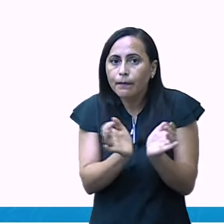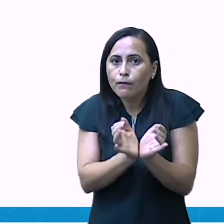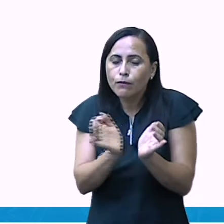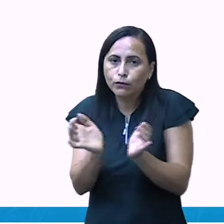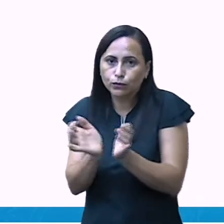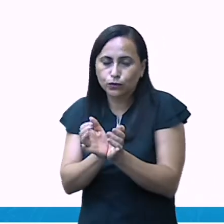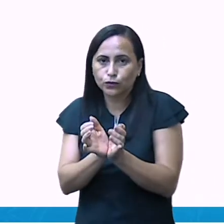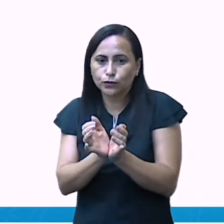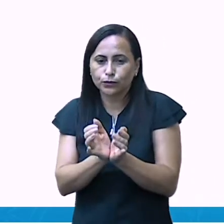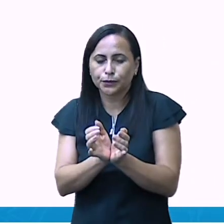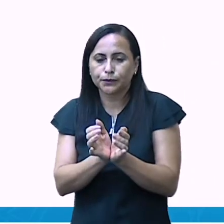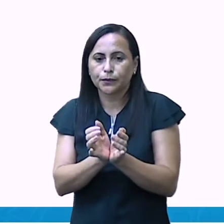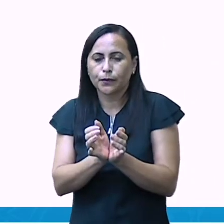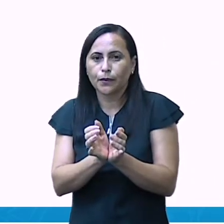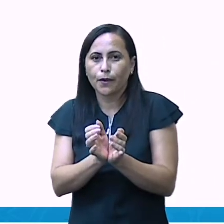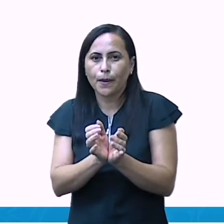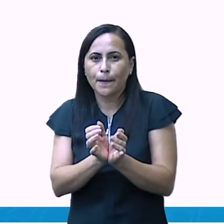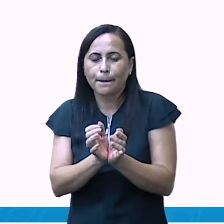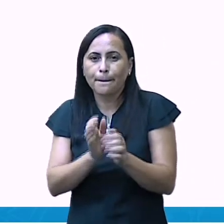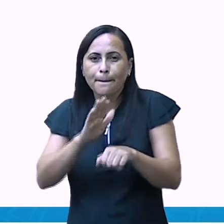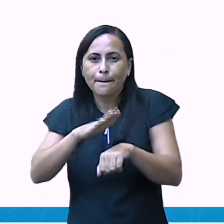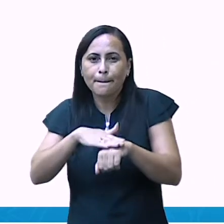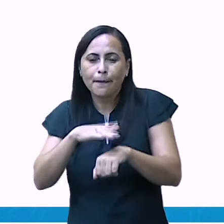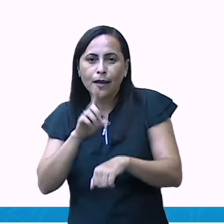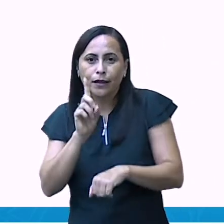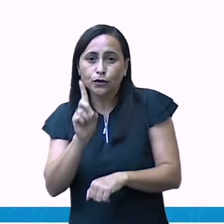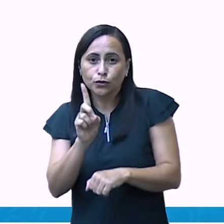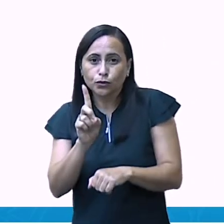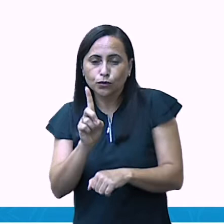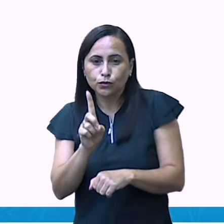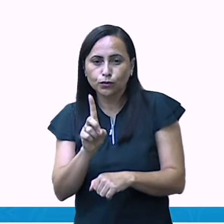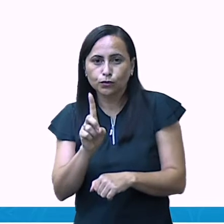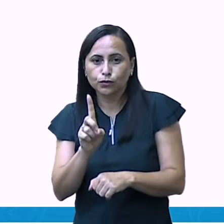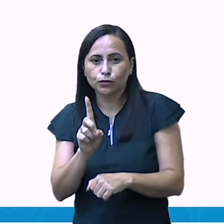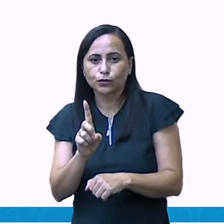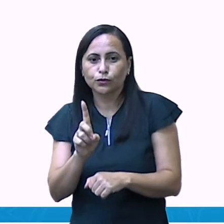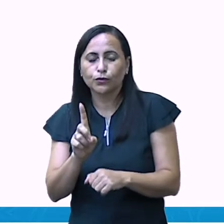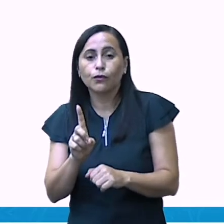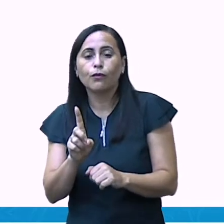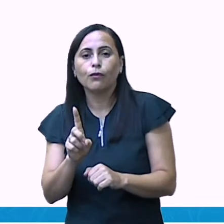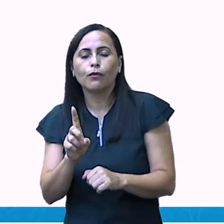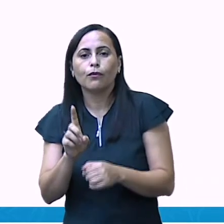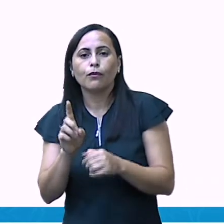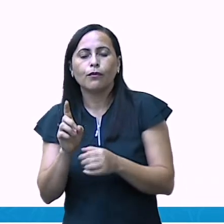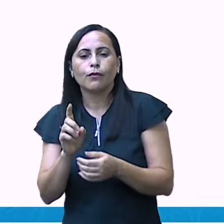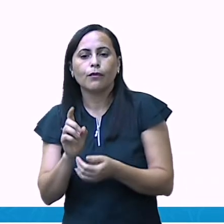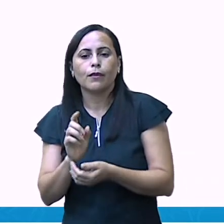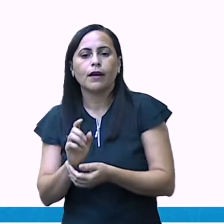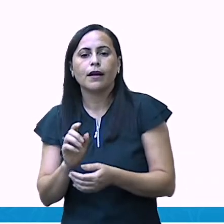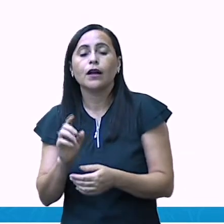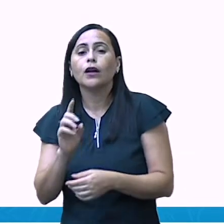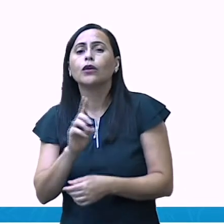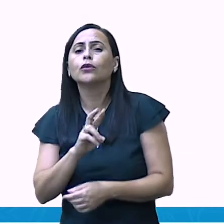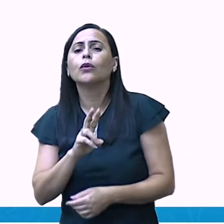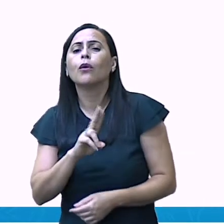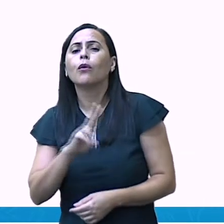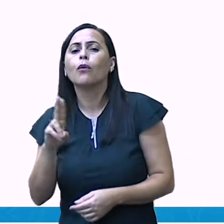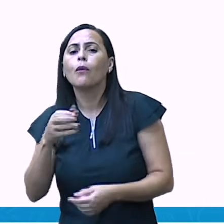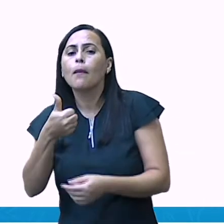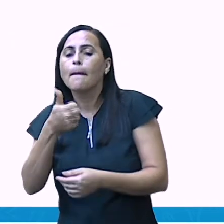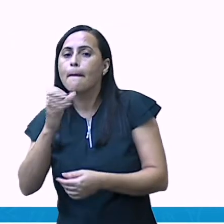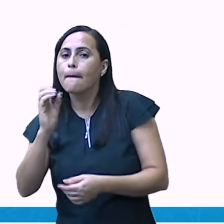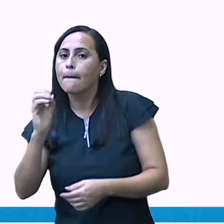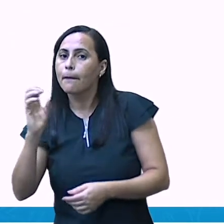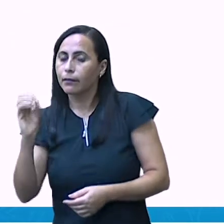do noventa, se eu acrescentar mais uma dezena, eu vou chamar de cem. Cem. Olha aqui. Cem.